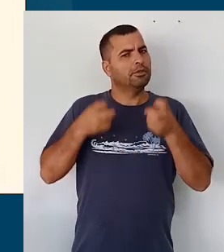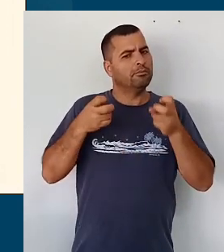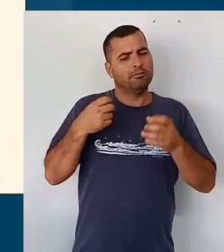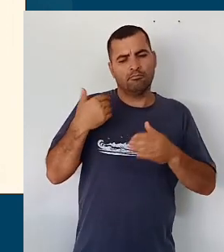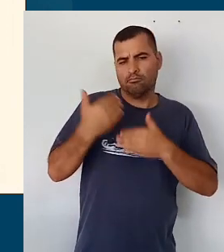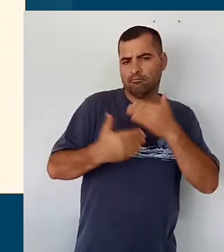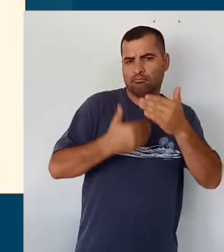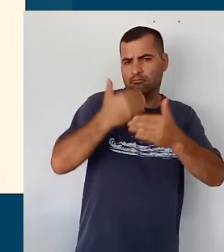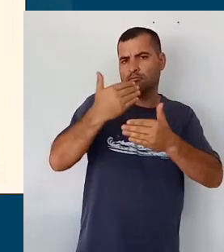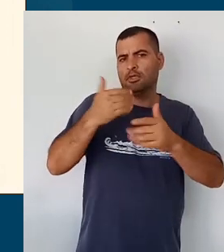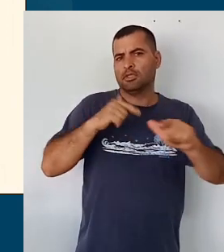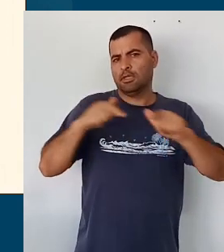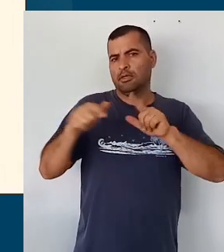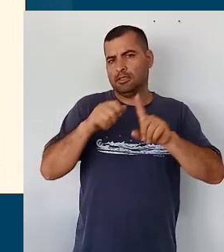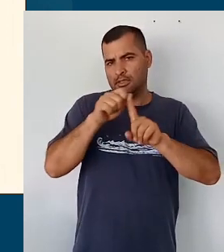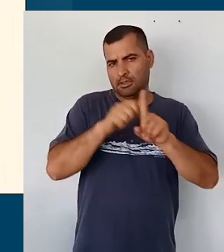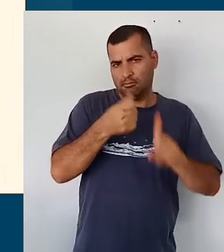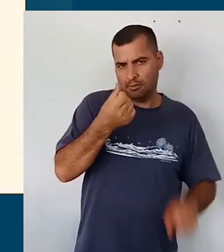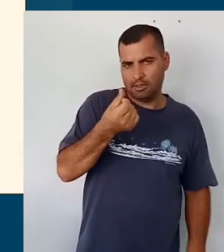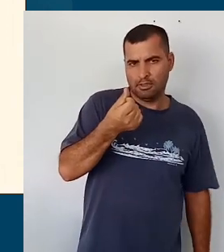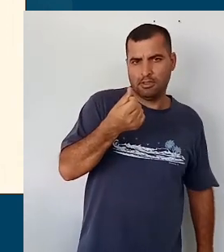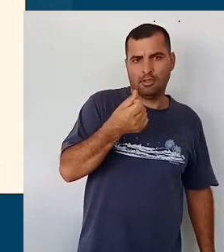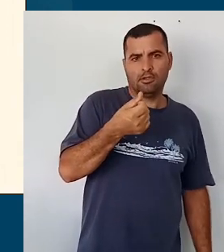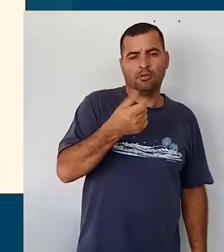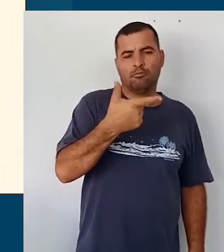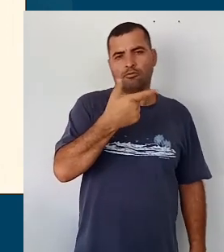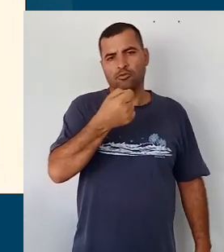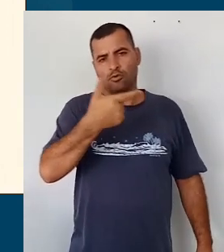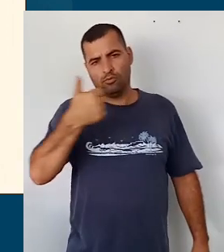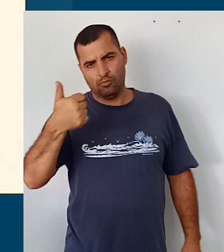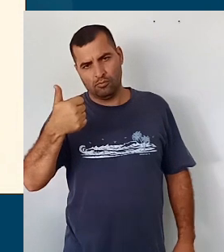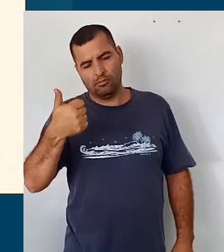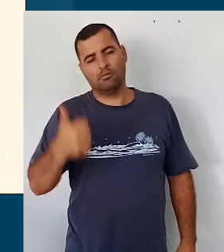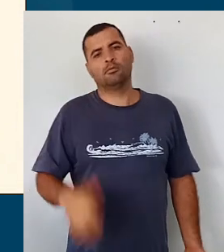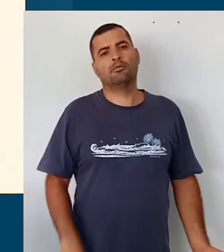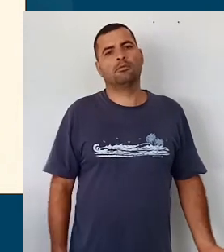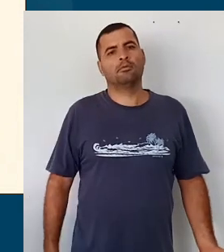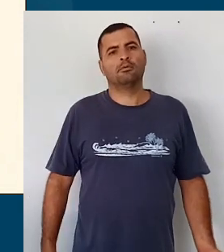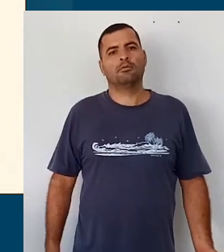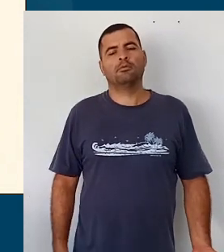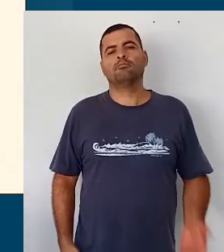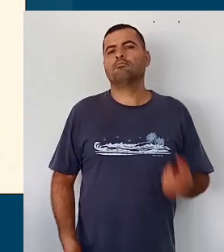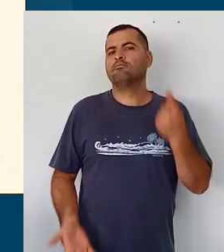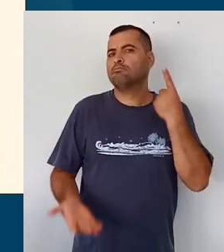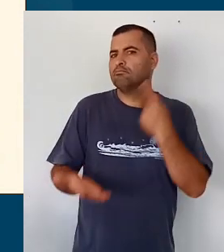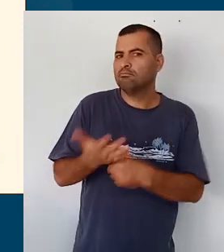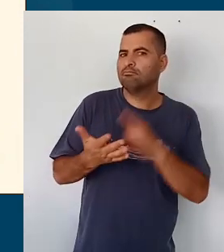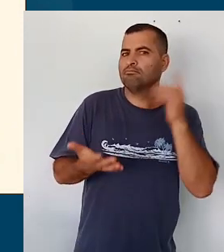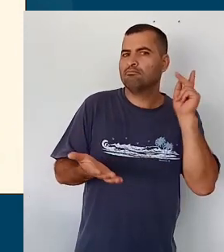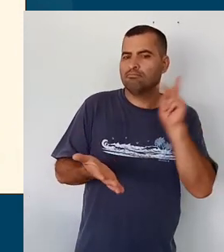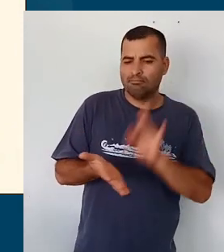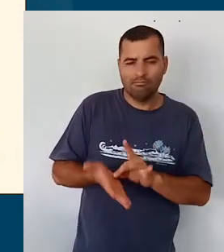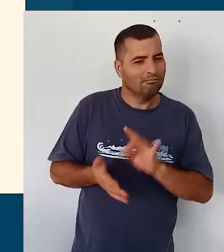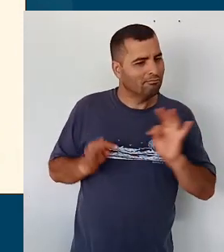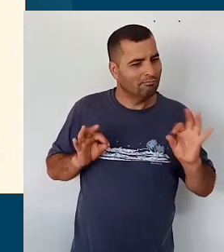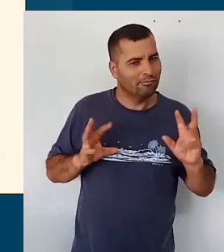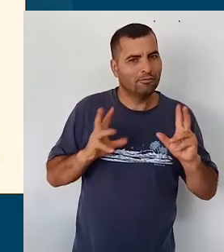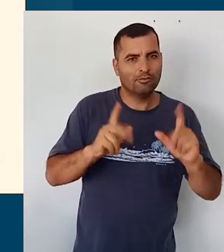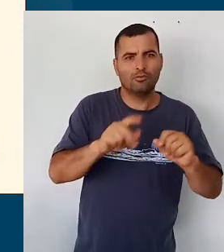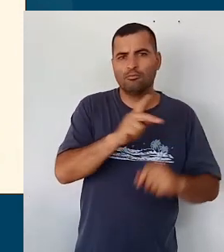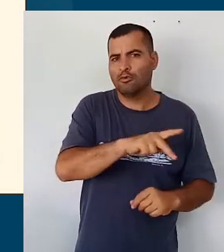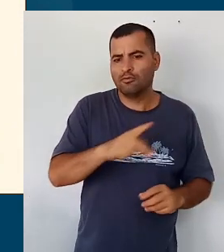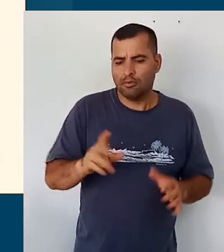gente realizou no semestre, no segundo semestre de 2021, foi o comprometimento da rede com as